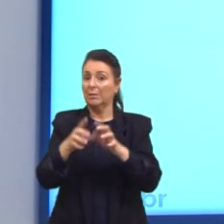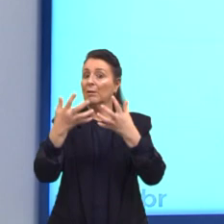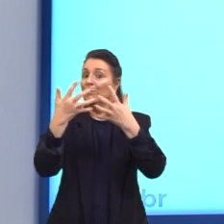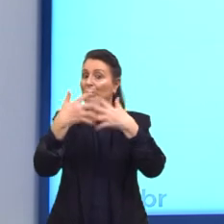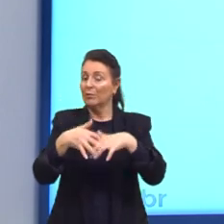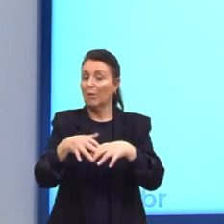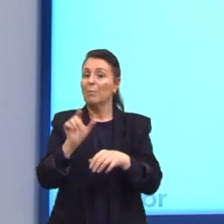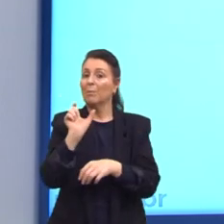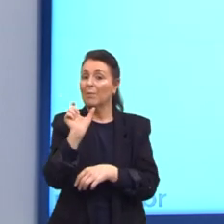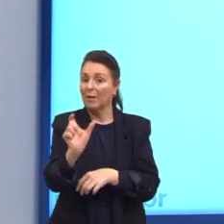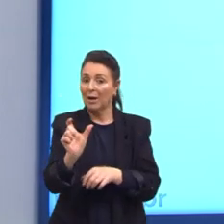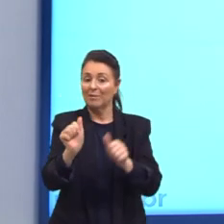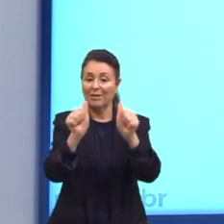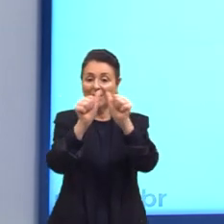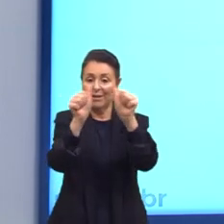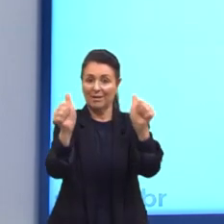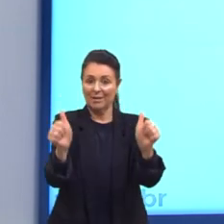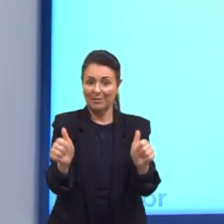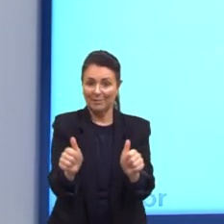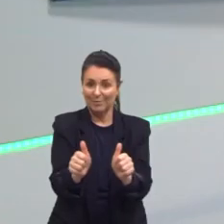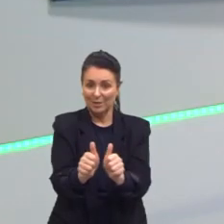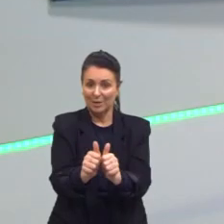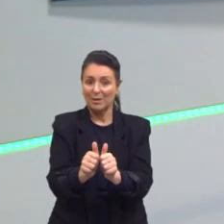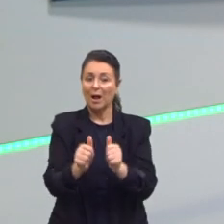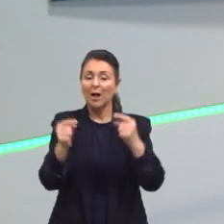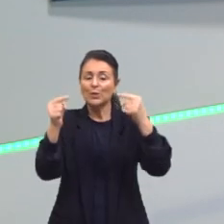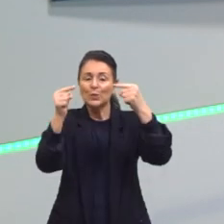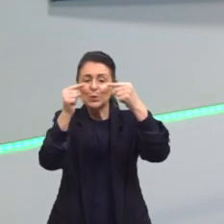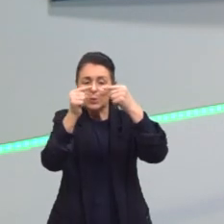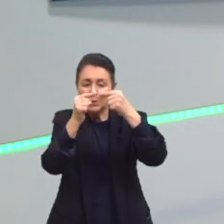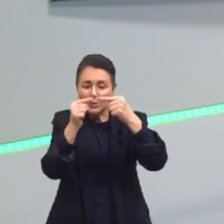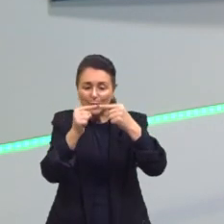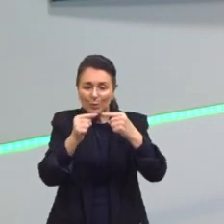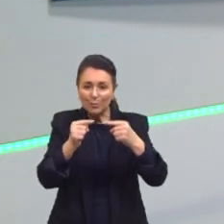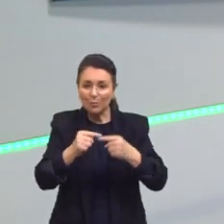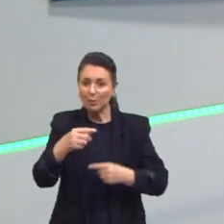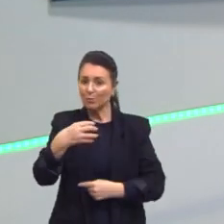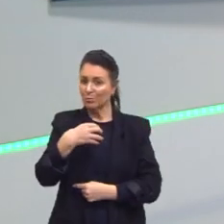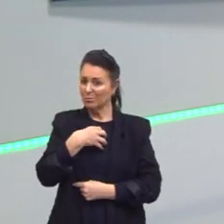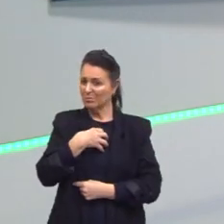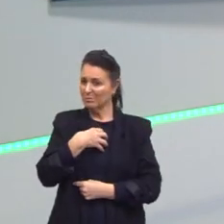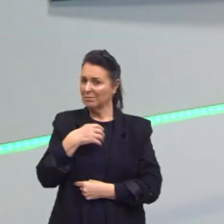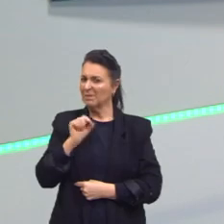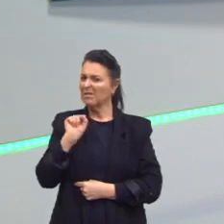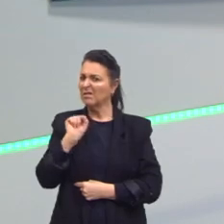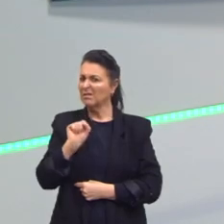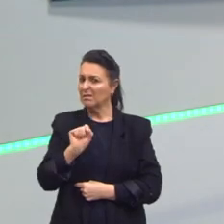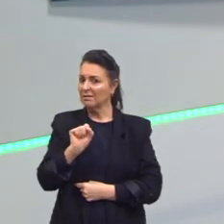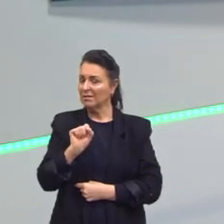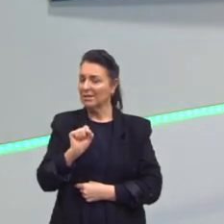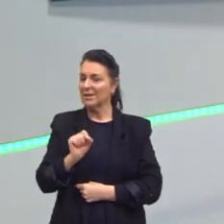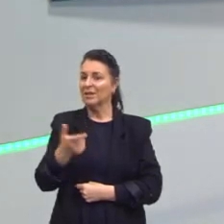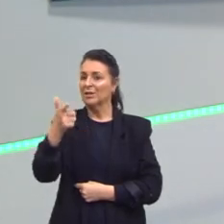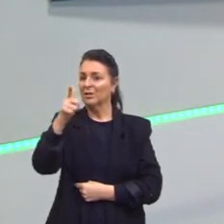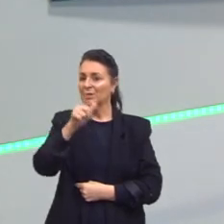palavras e a imagem deste cartaz estão combinadas de maneira A. Volta ali.